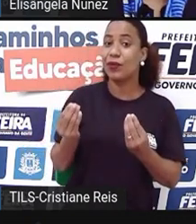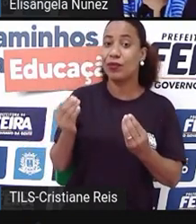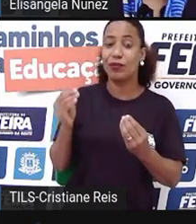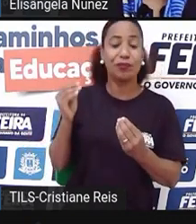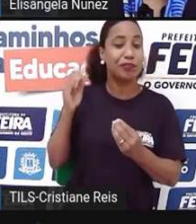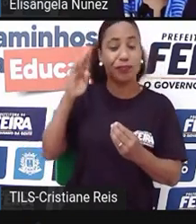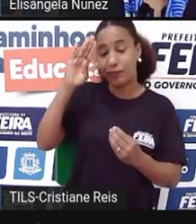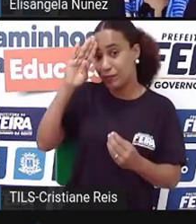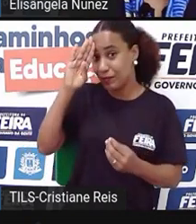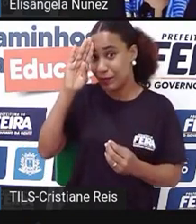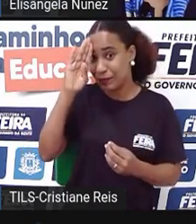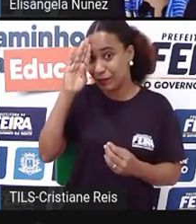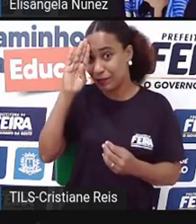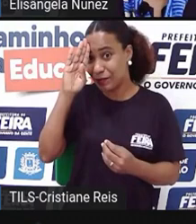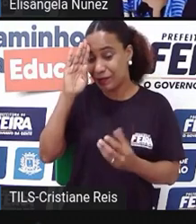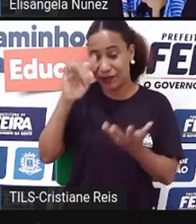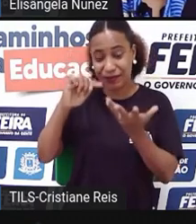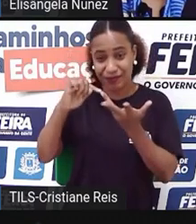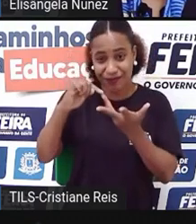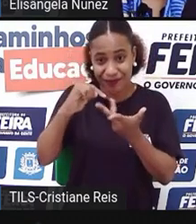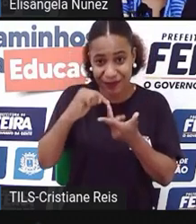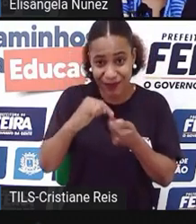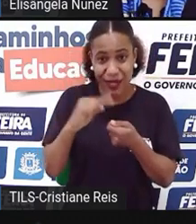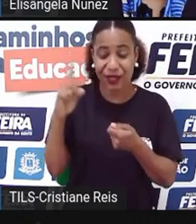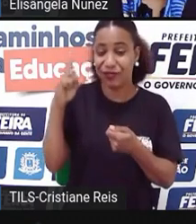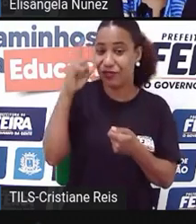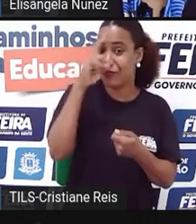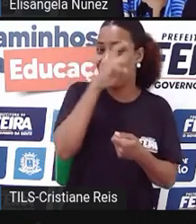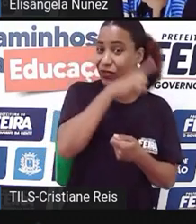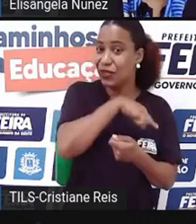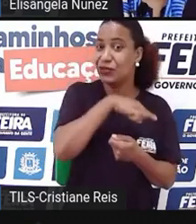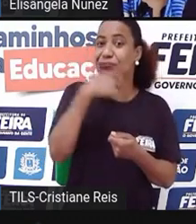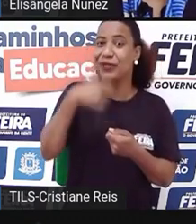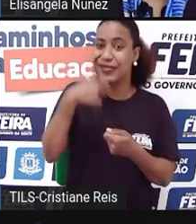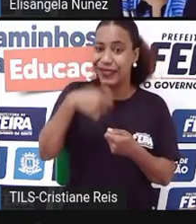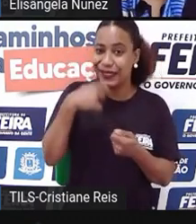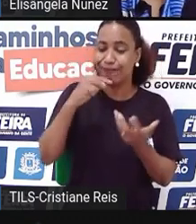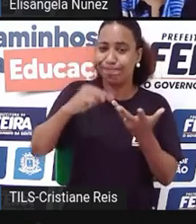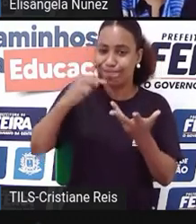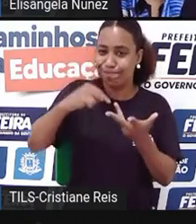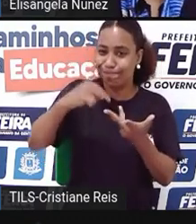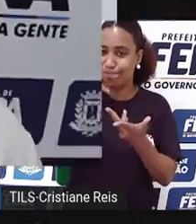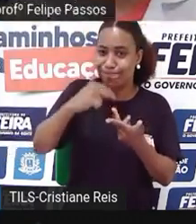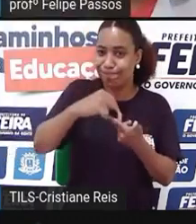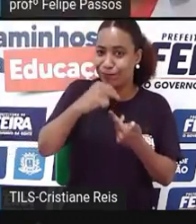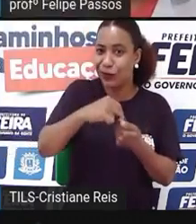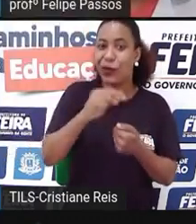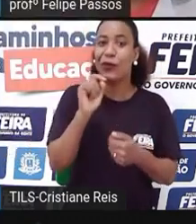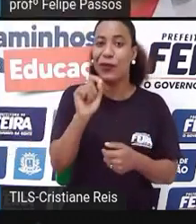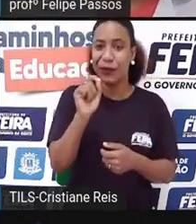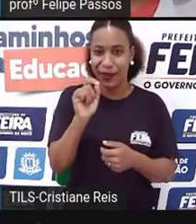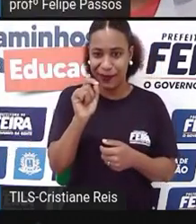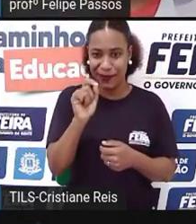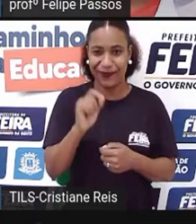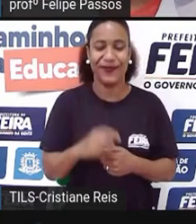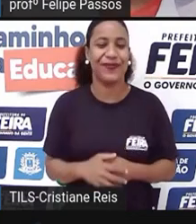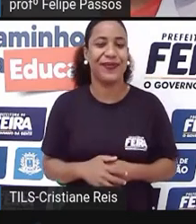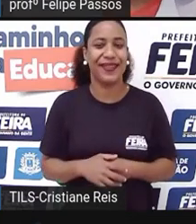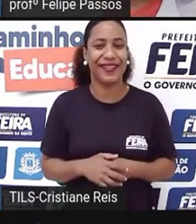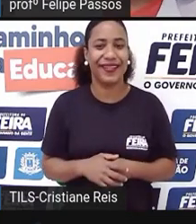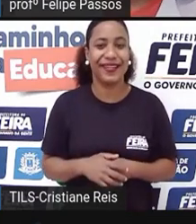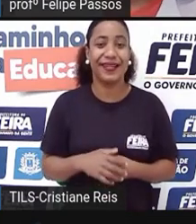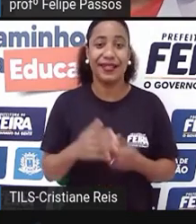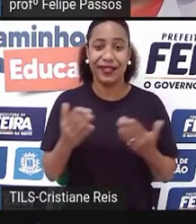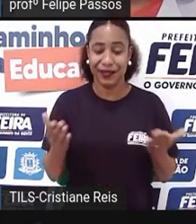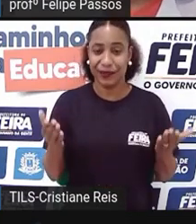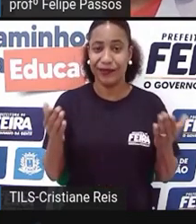obstáculos, que uma pessoa que quer começar um negócio, ela vai enfrentar? Bom, os empreendedores, dia de regra,